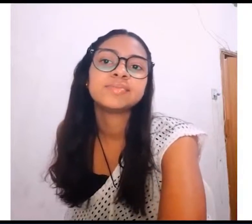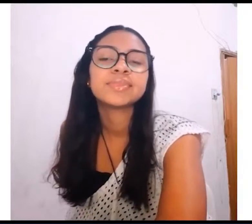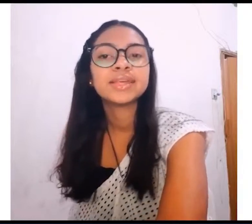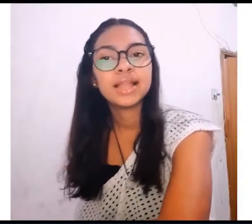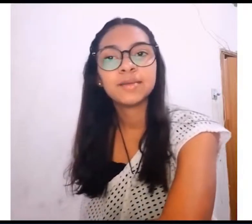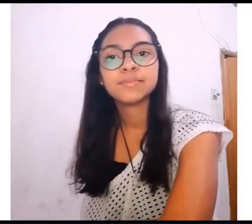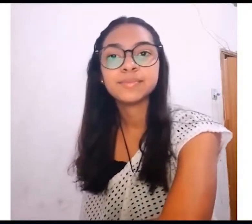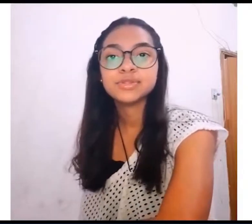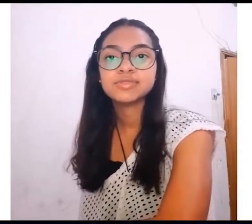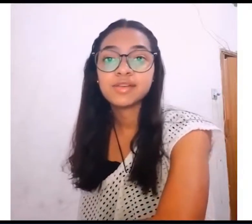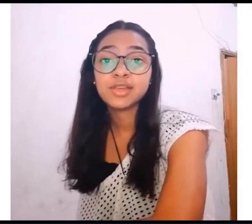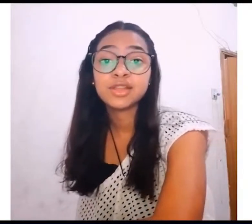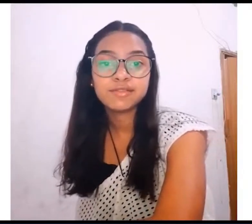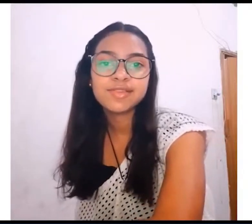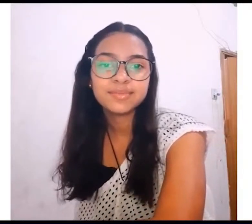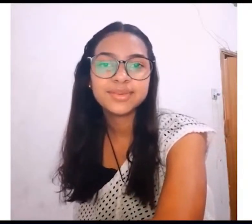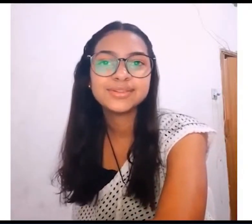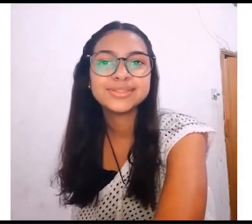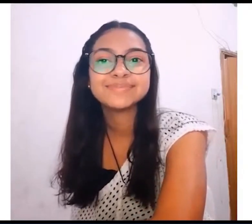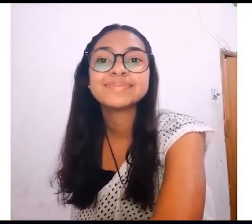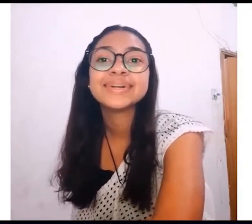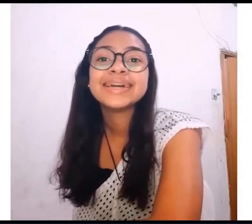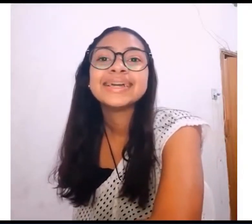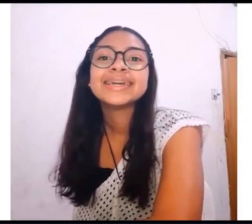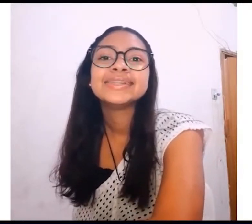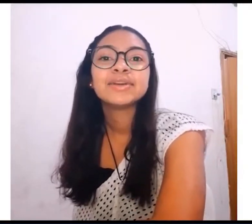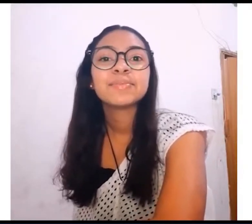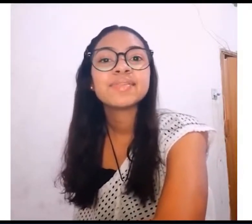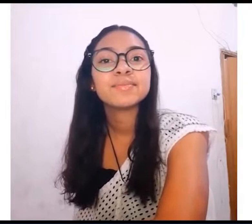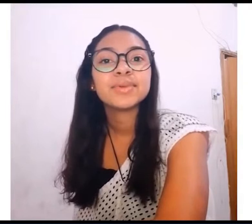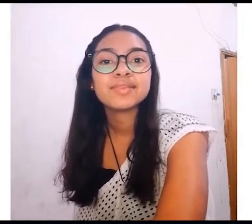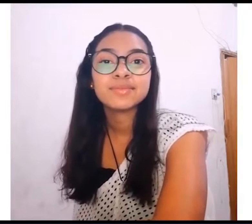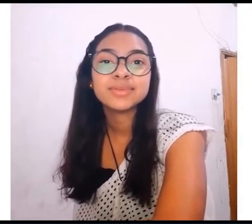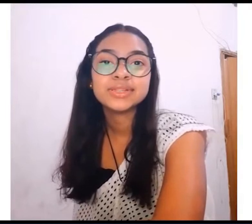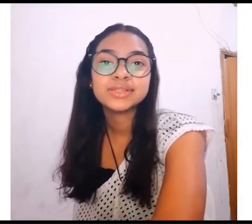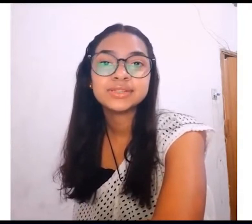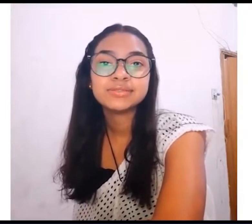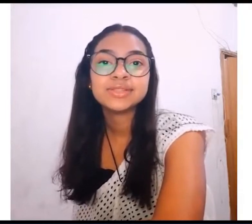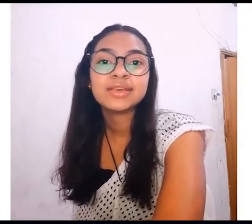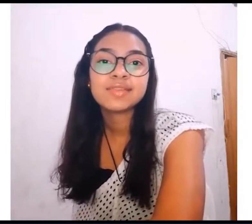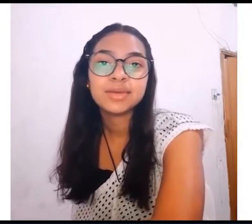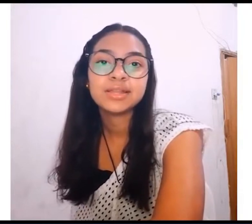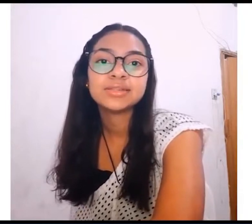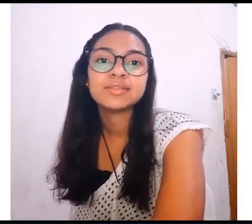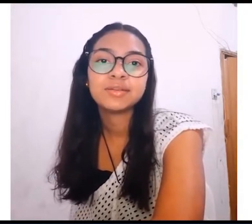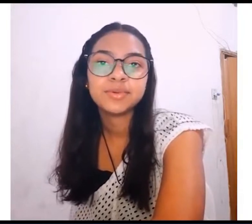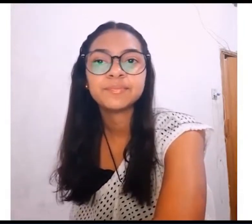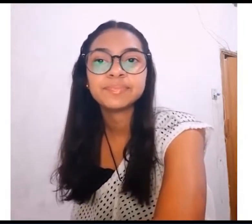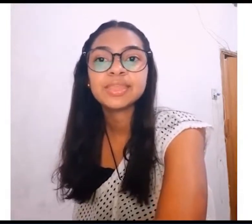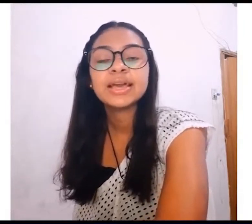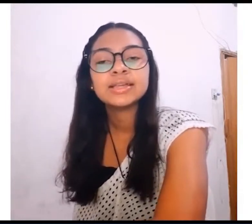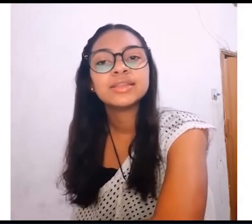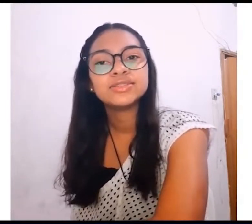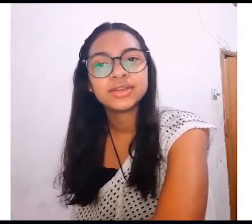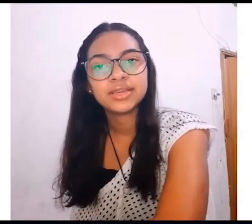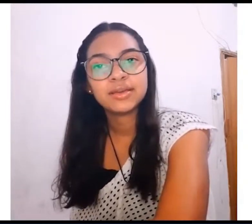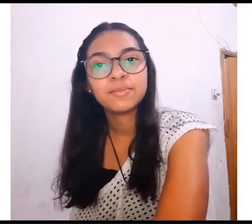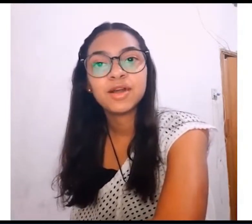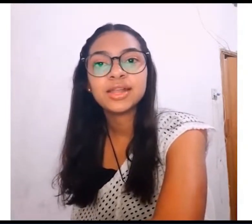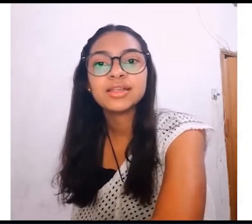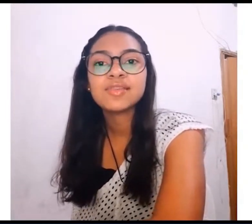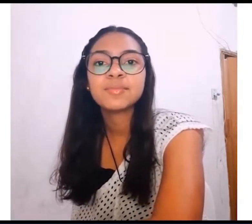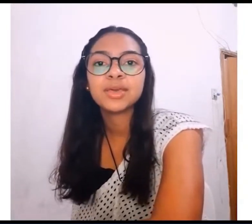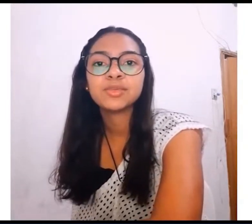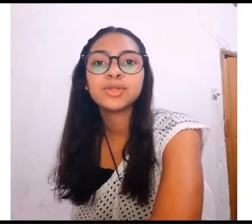nervosismo. Lá, pude fazer novos amigos que tinham pensamentos objetivos semelhantes ao meu. Deixo